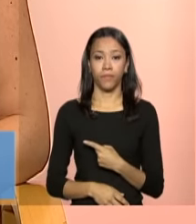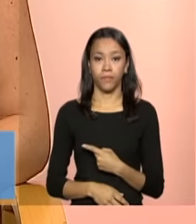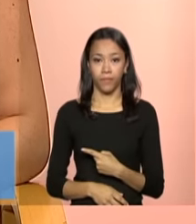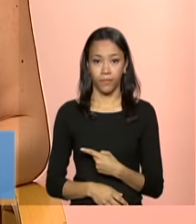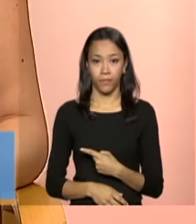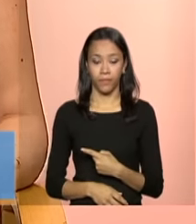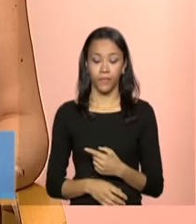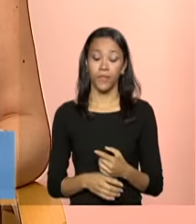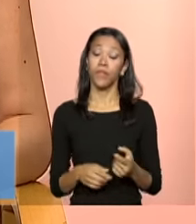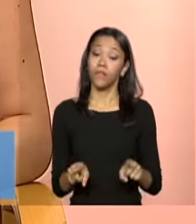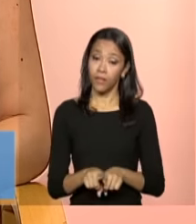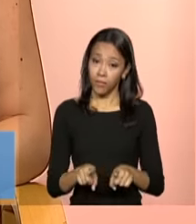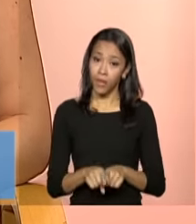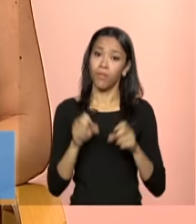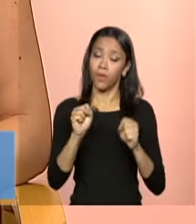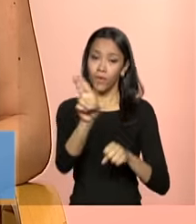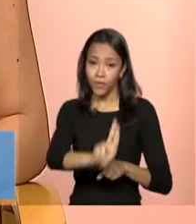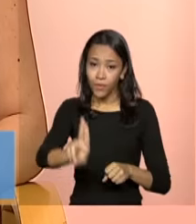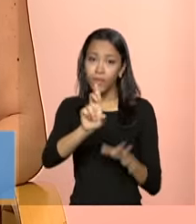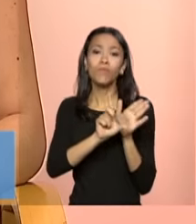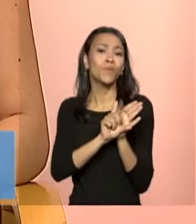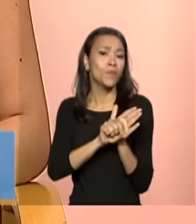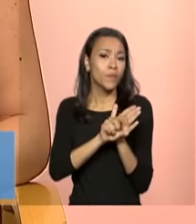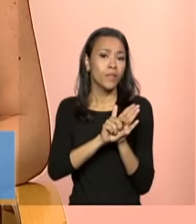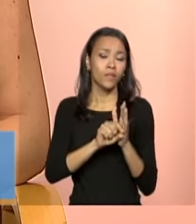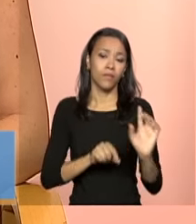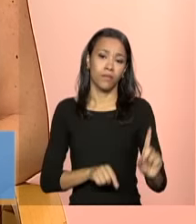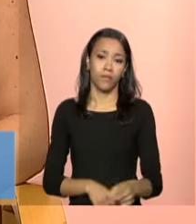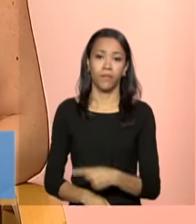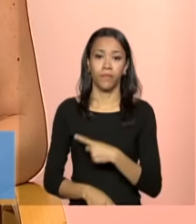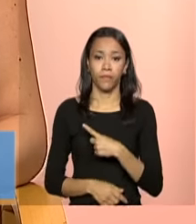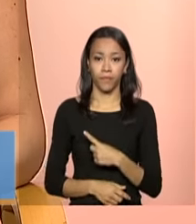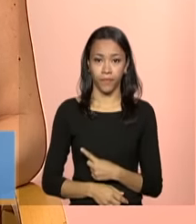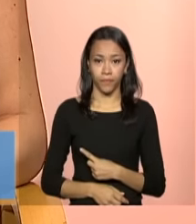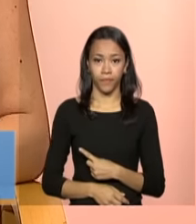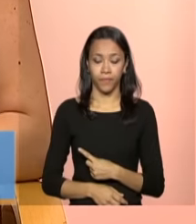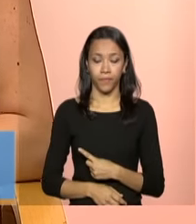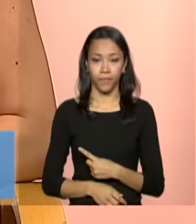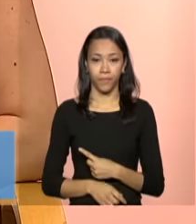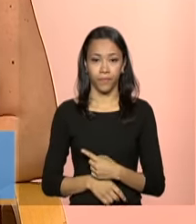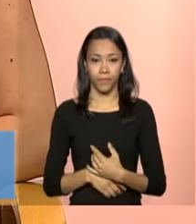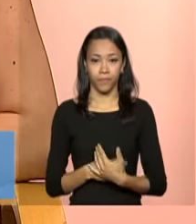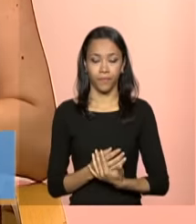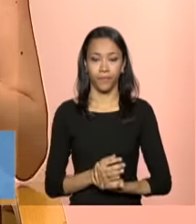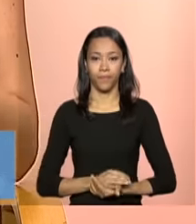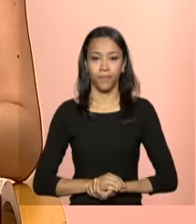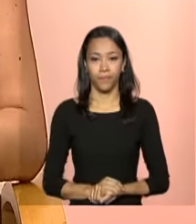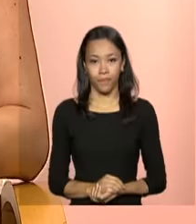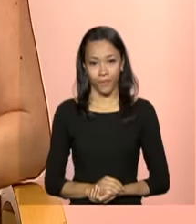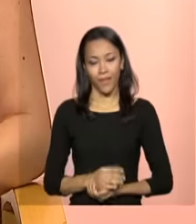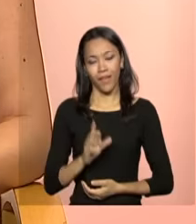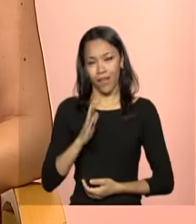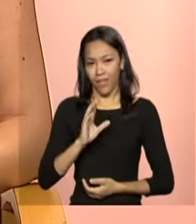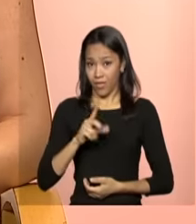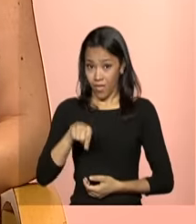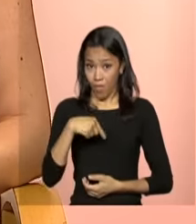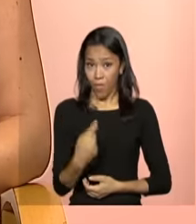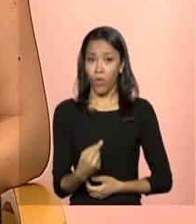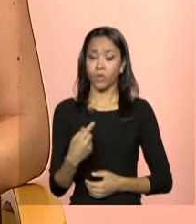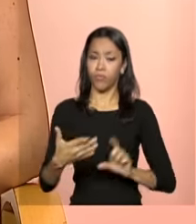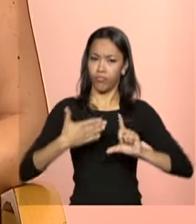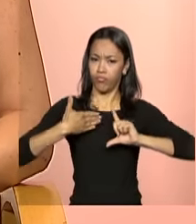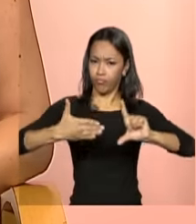.br e também pode usar o Twitter arroba.mds.comunicação sem cedilha e sem tio. Depois de terminada a